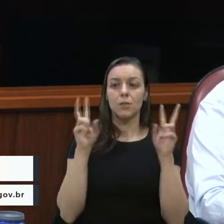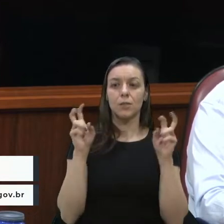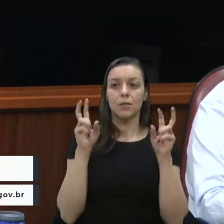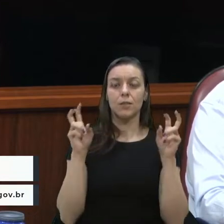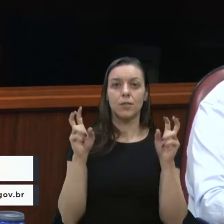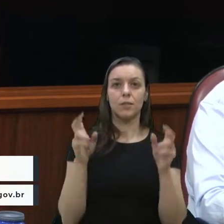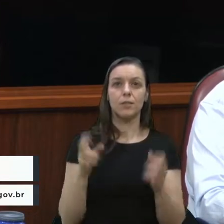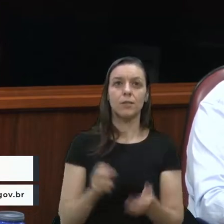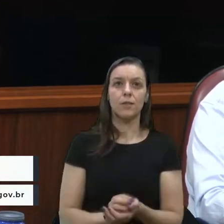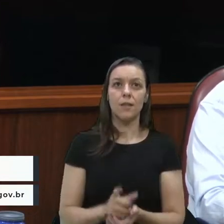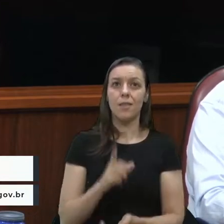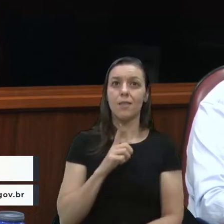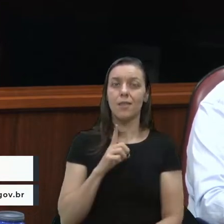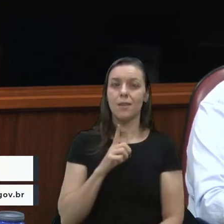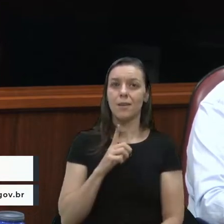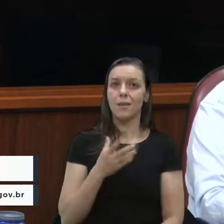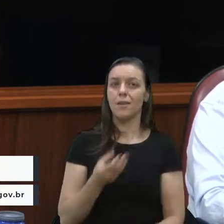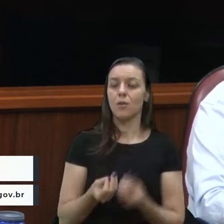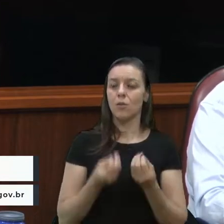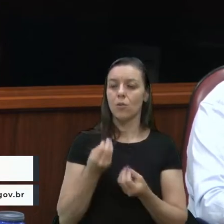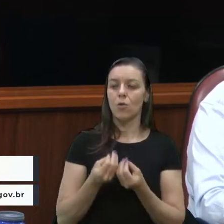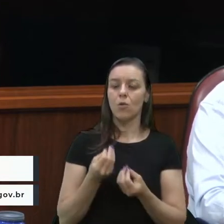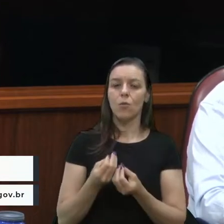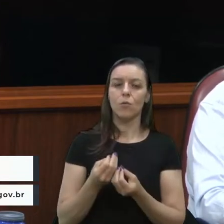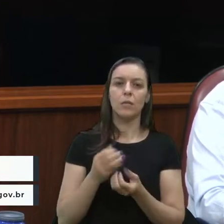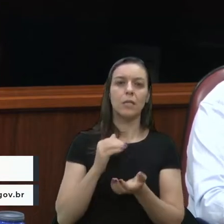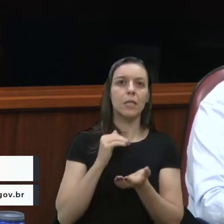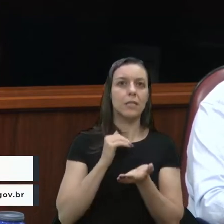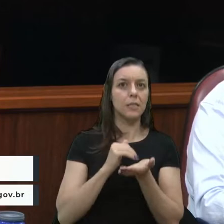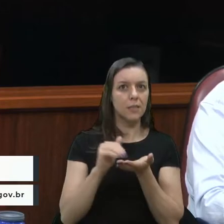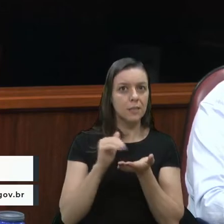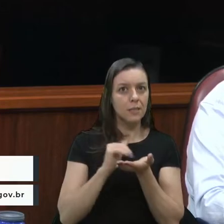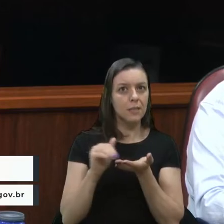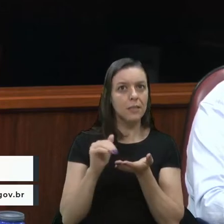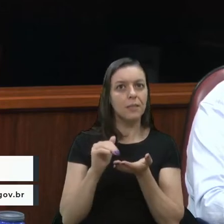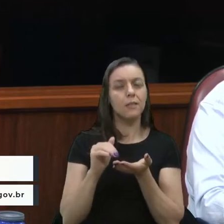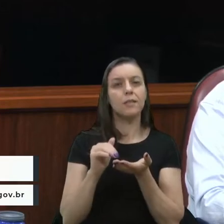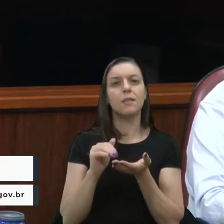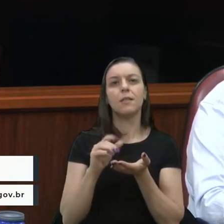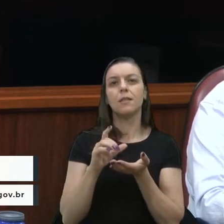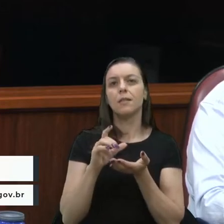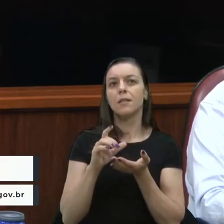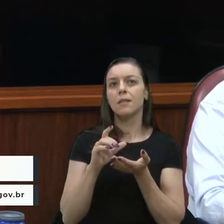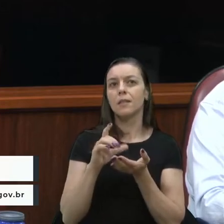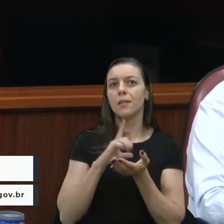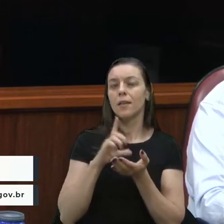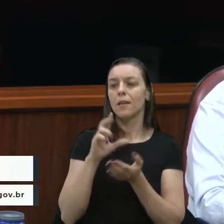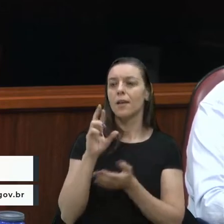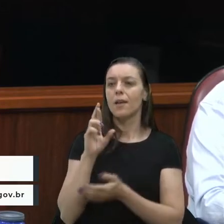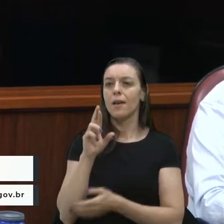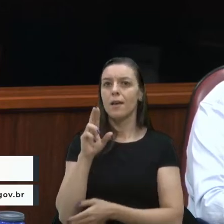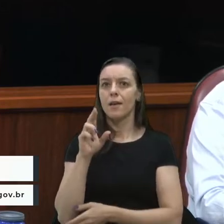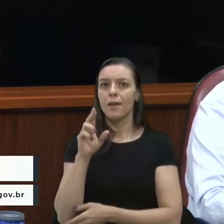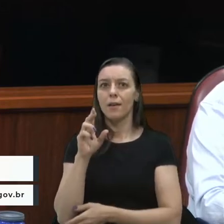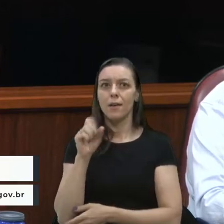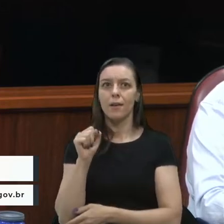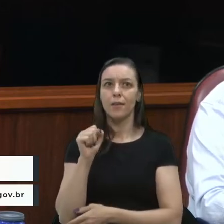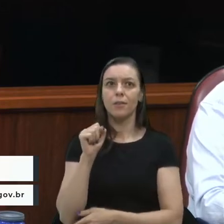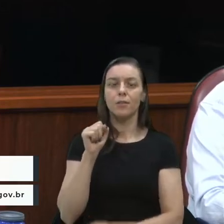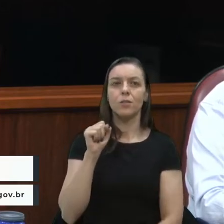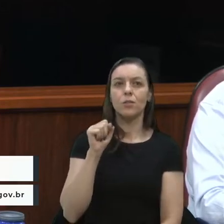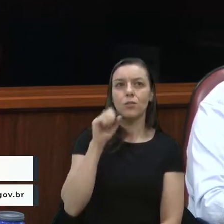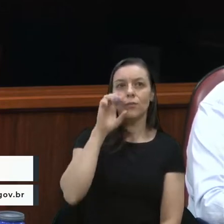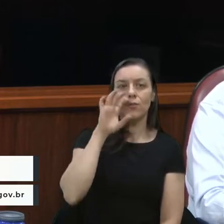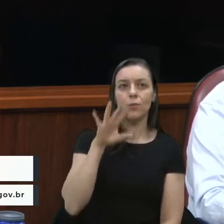pares vereadores que estiveram na pasta da Secretaria da Habitação, o vereador Renato e o vereador Fiuza, e que